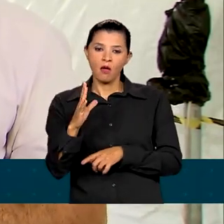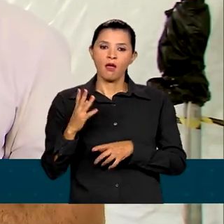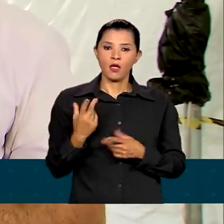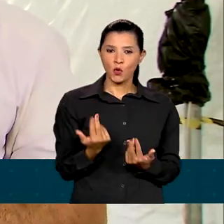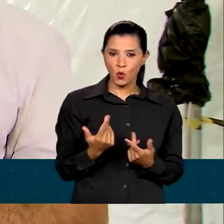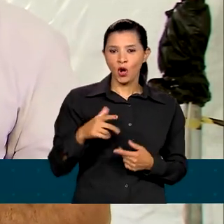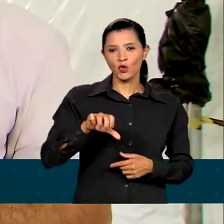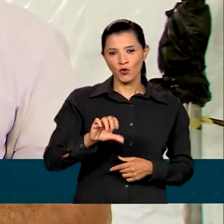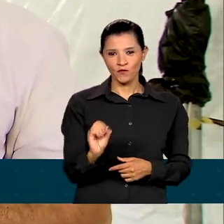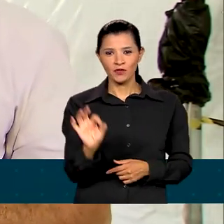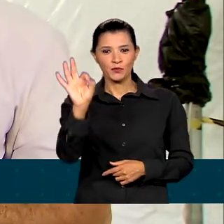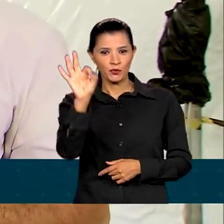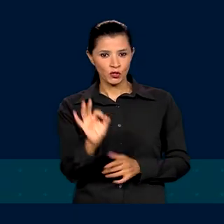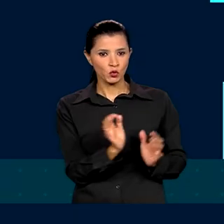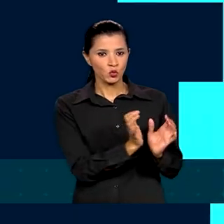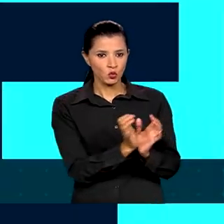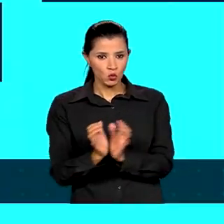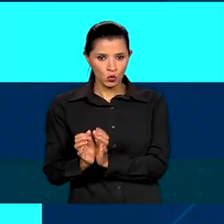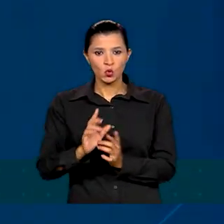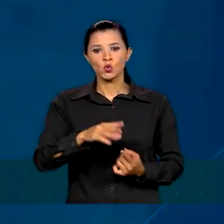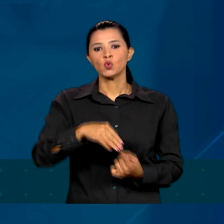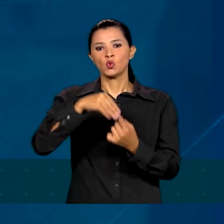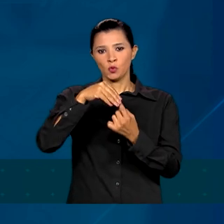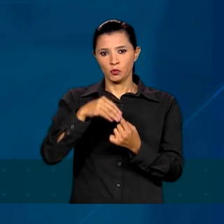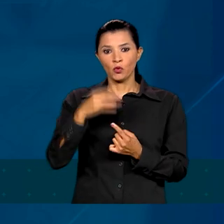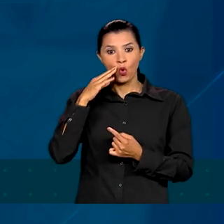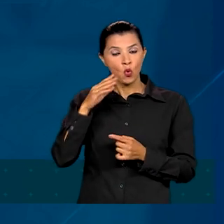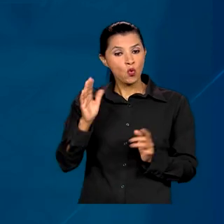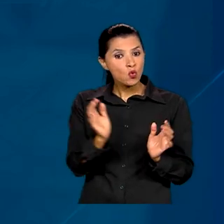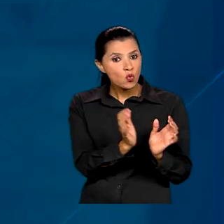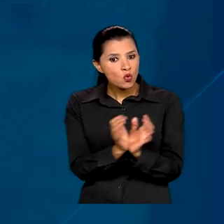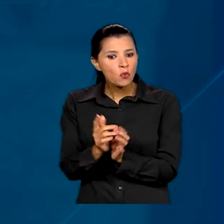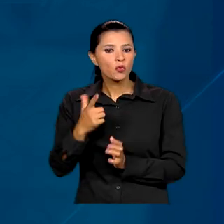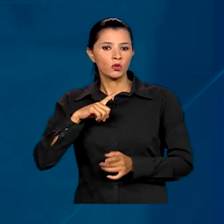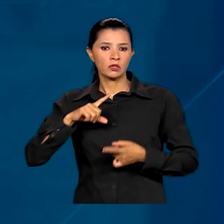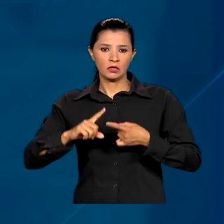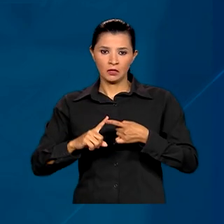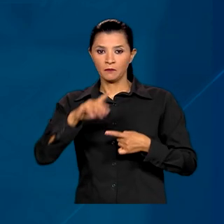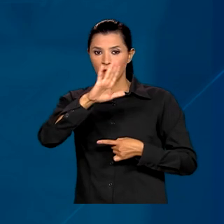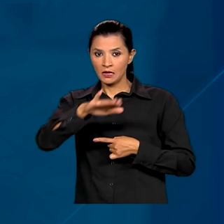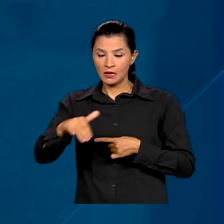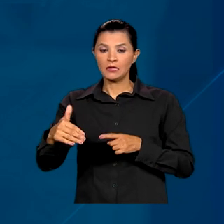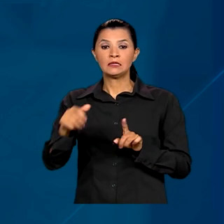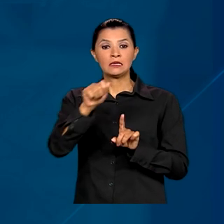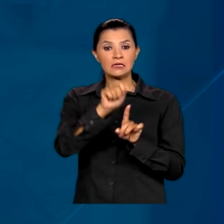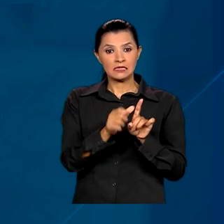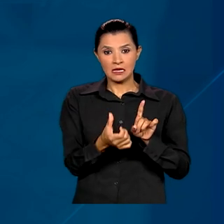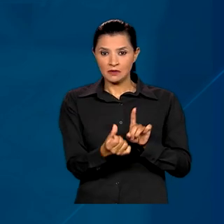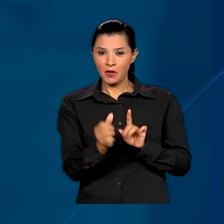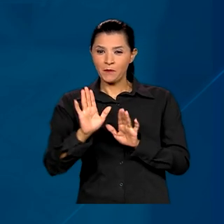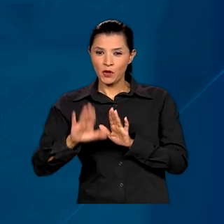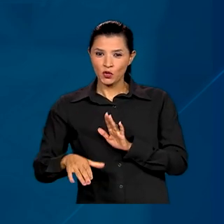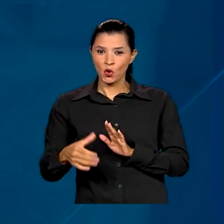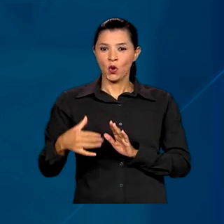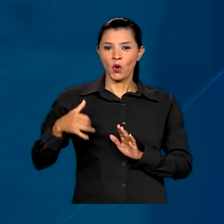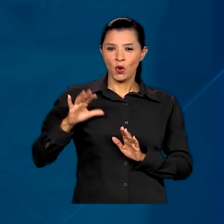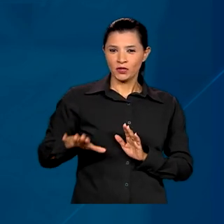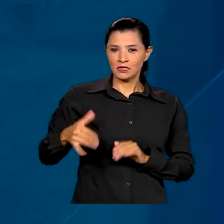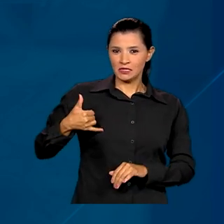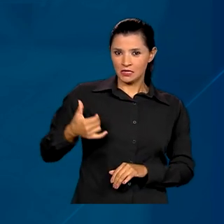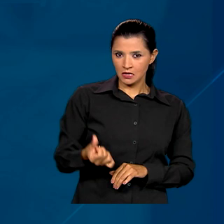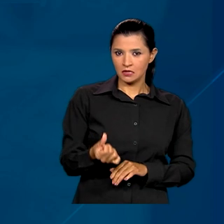% dos grupos prioritários. Entre o público-alvo da campanha estão crianças de 6 meses a menores de 6 anos de idade,